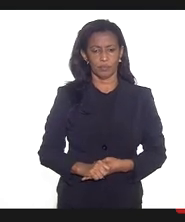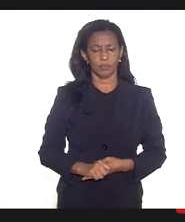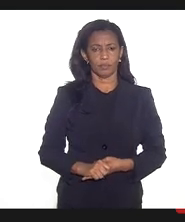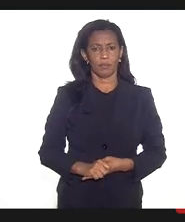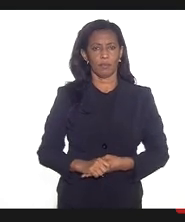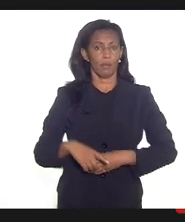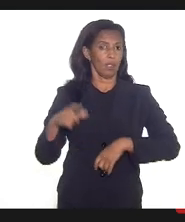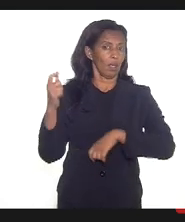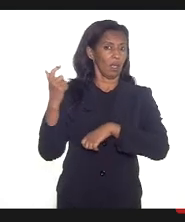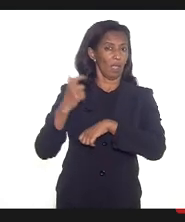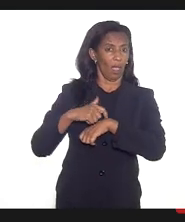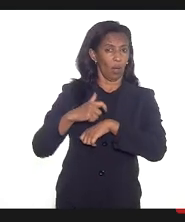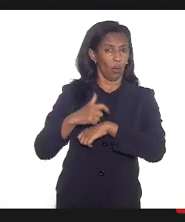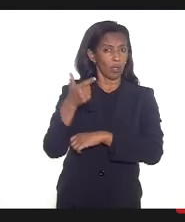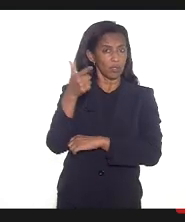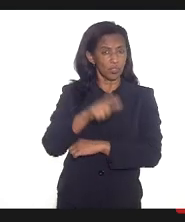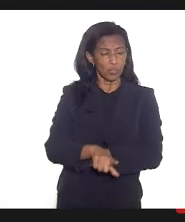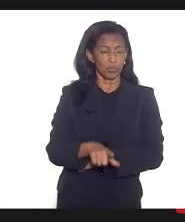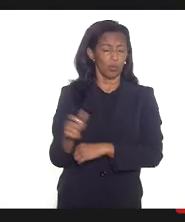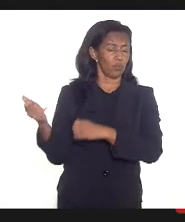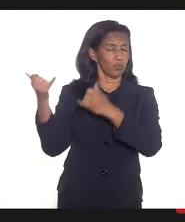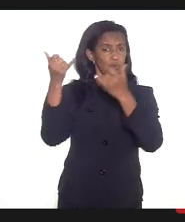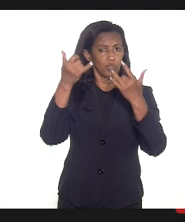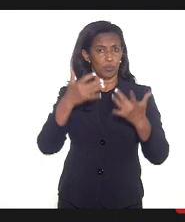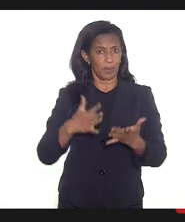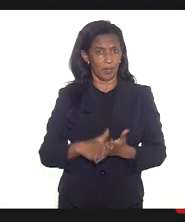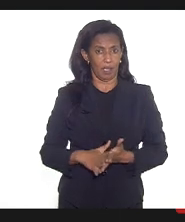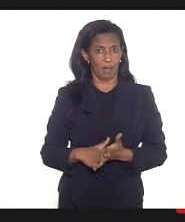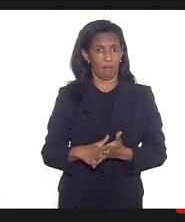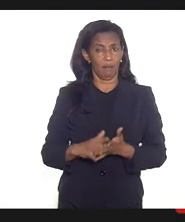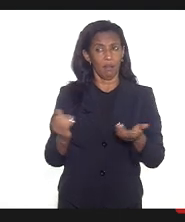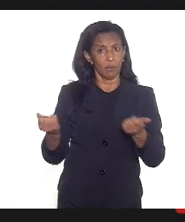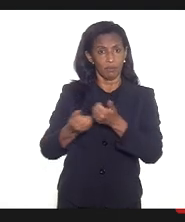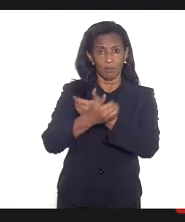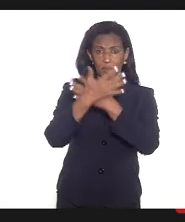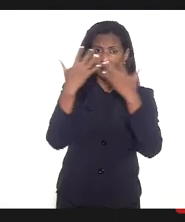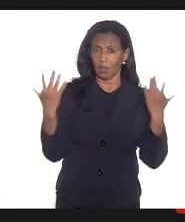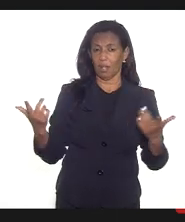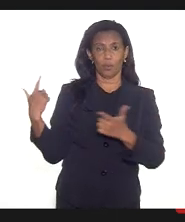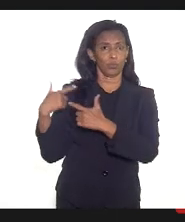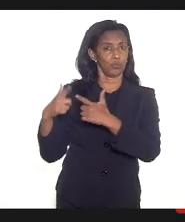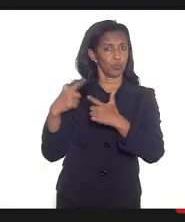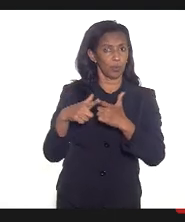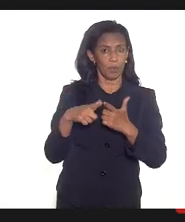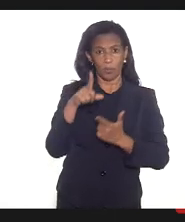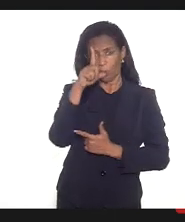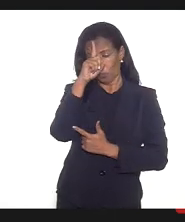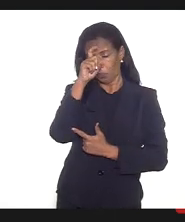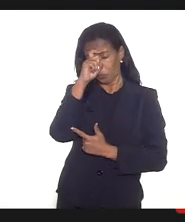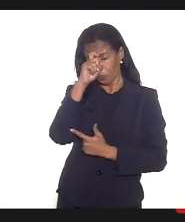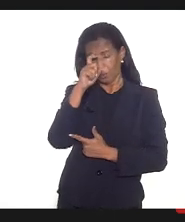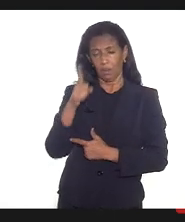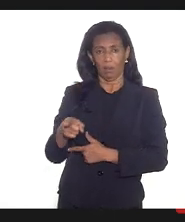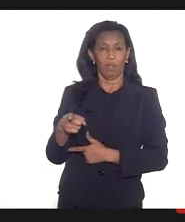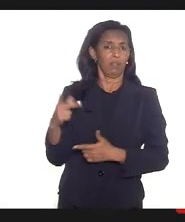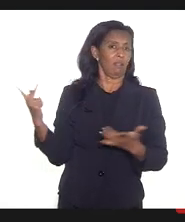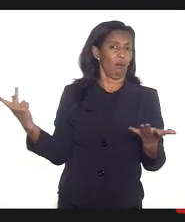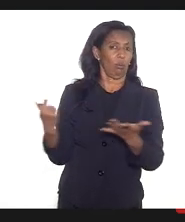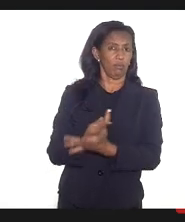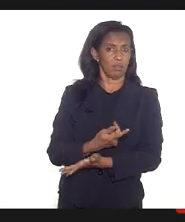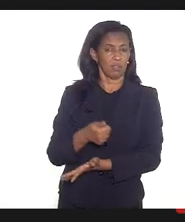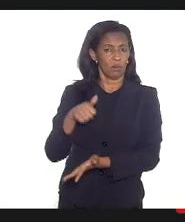estipular mais uma vez que a evidência é muito nítida que os riscos de hospitalização e morbidade materna